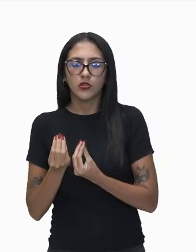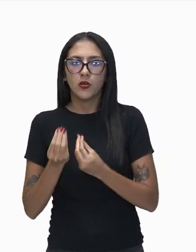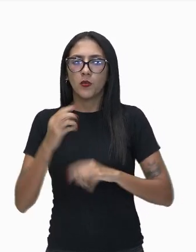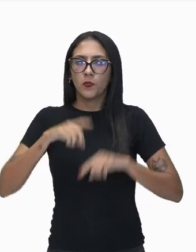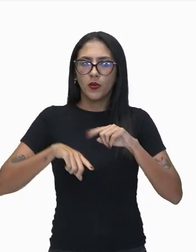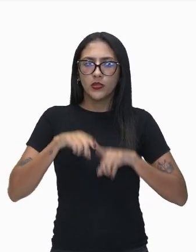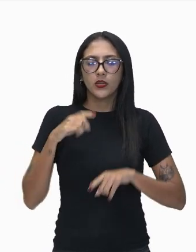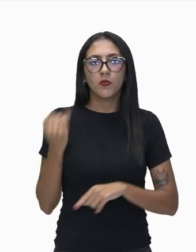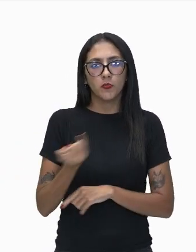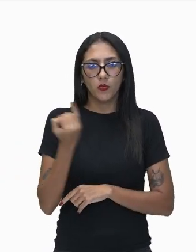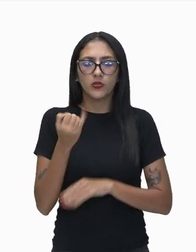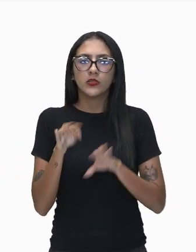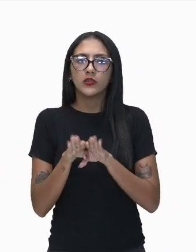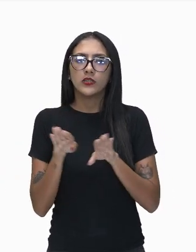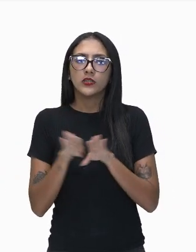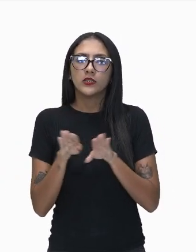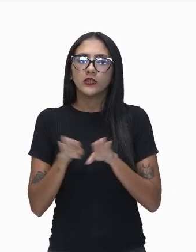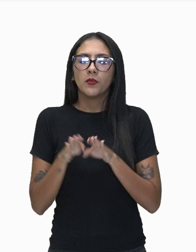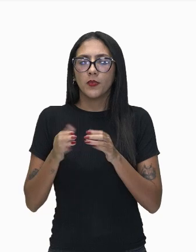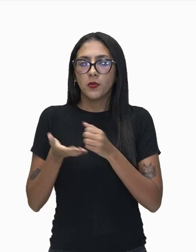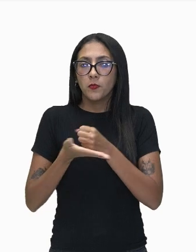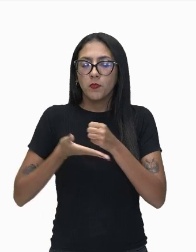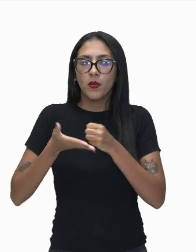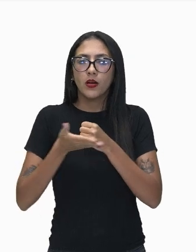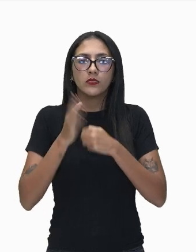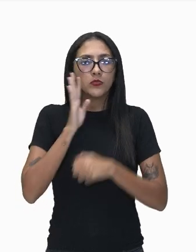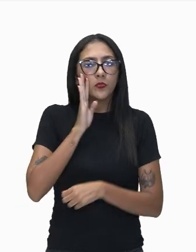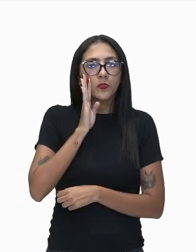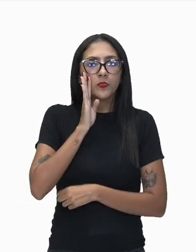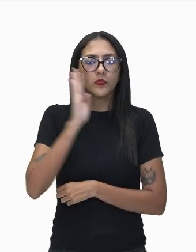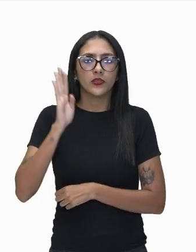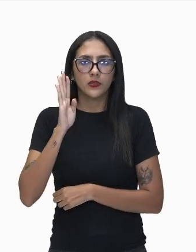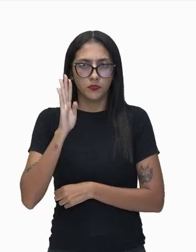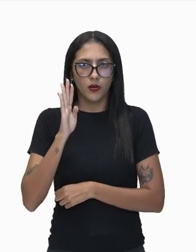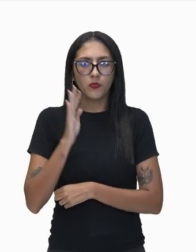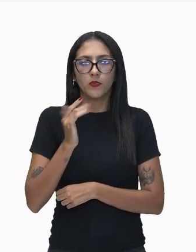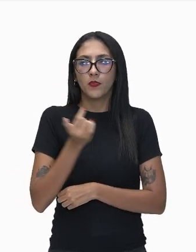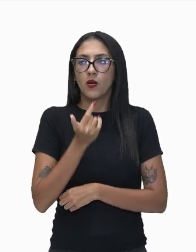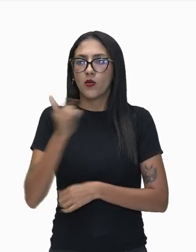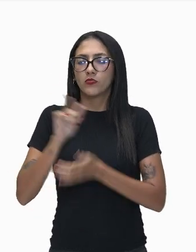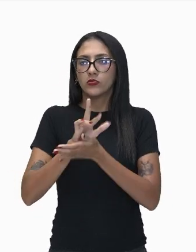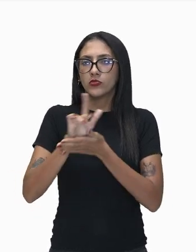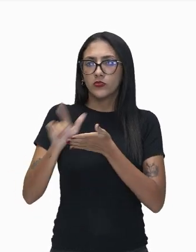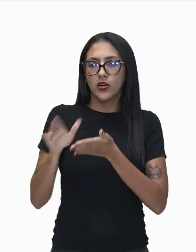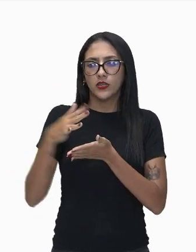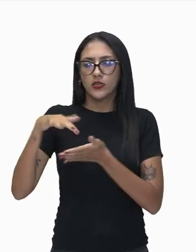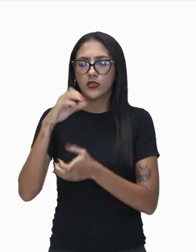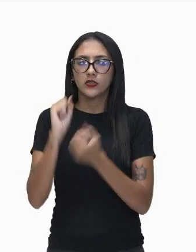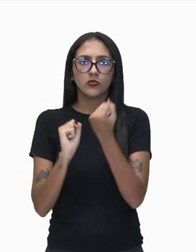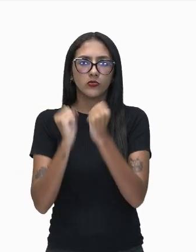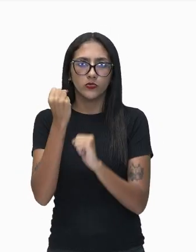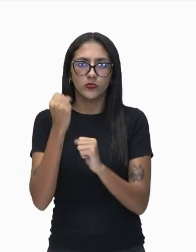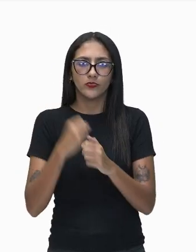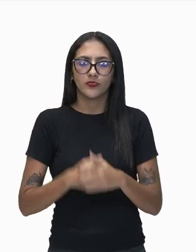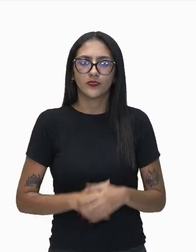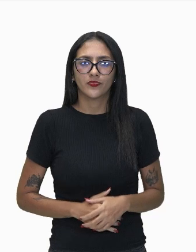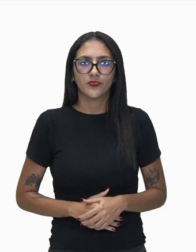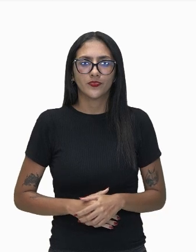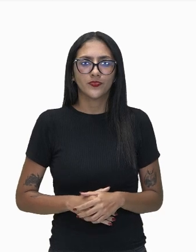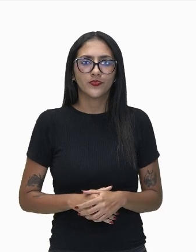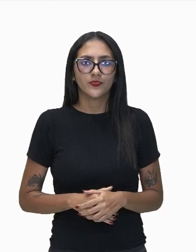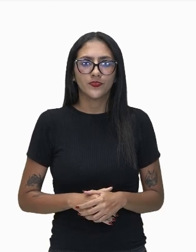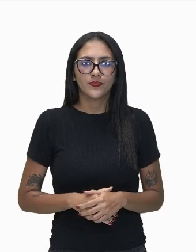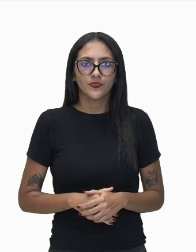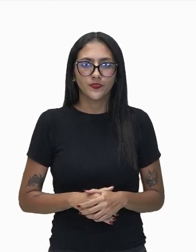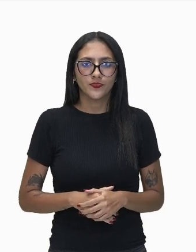construção, manufatura e outros setores produtivos, tá? E aí, vamos